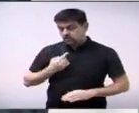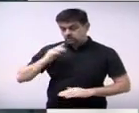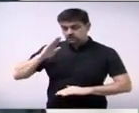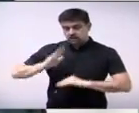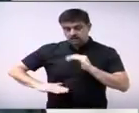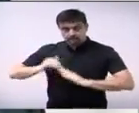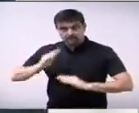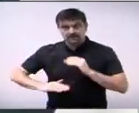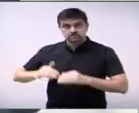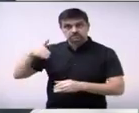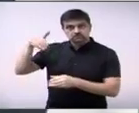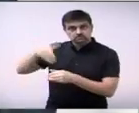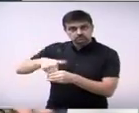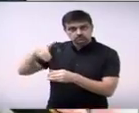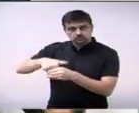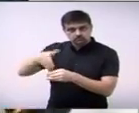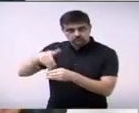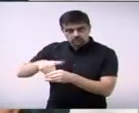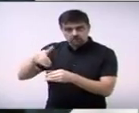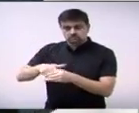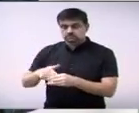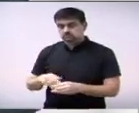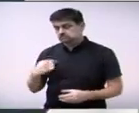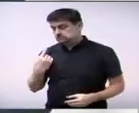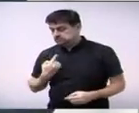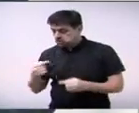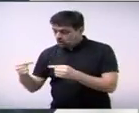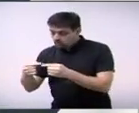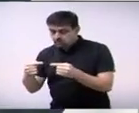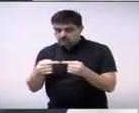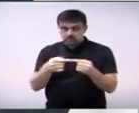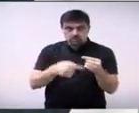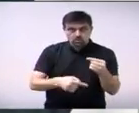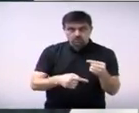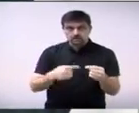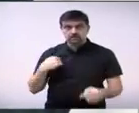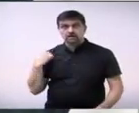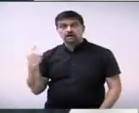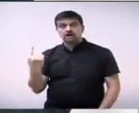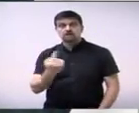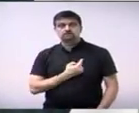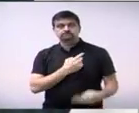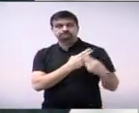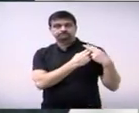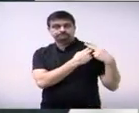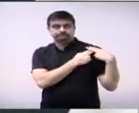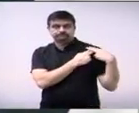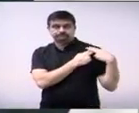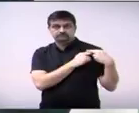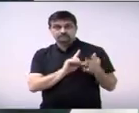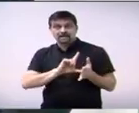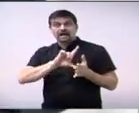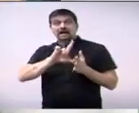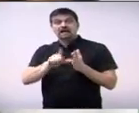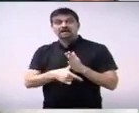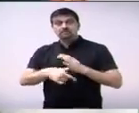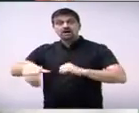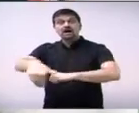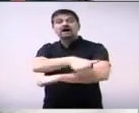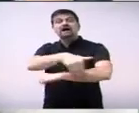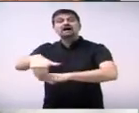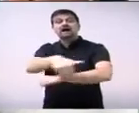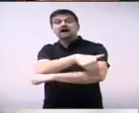votos seja ele favorável ou não nós vamos prestar conta lá na rua na hora